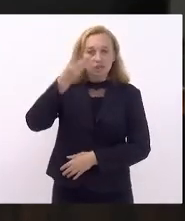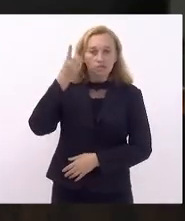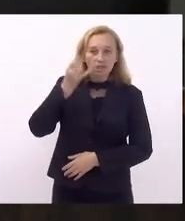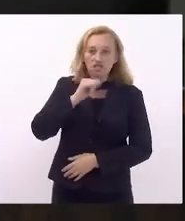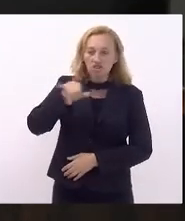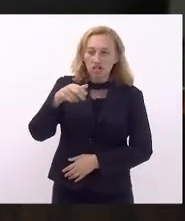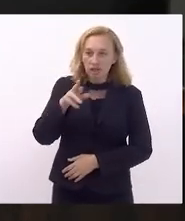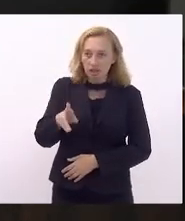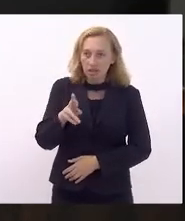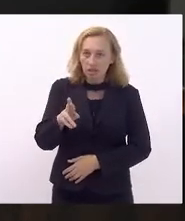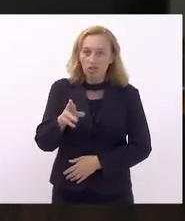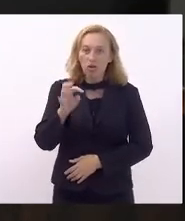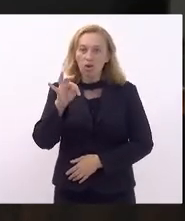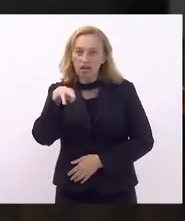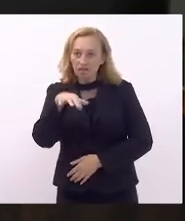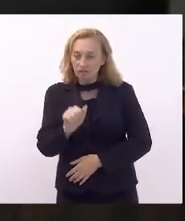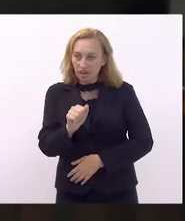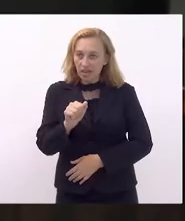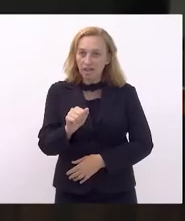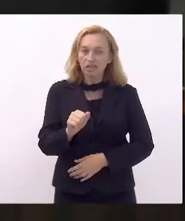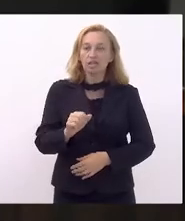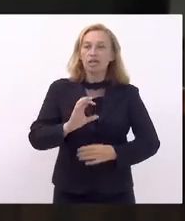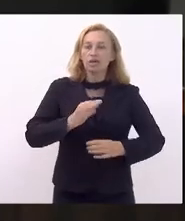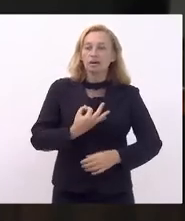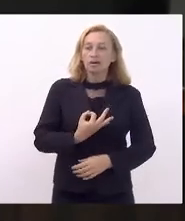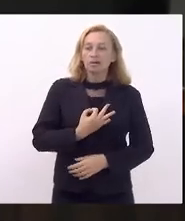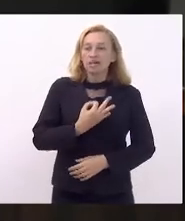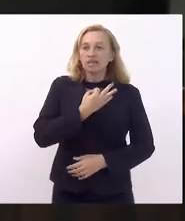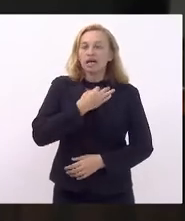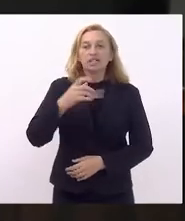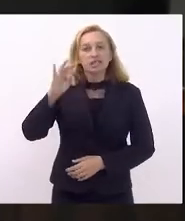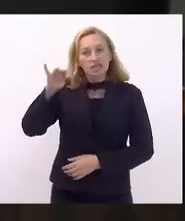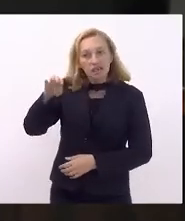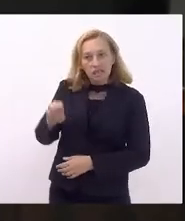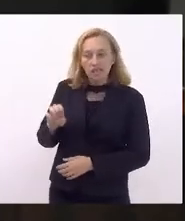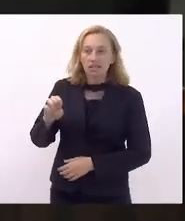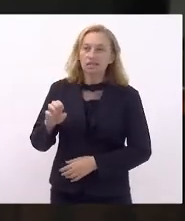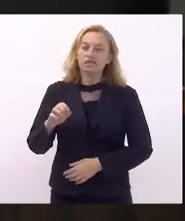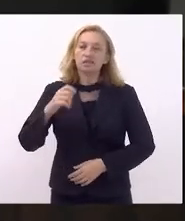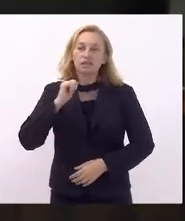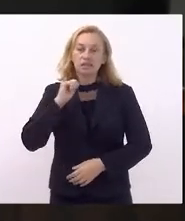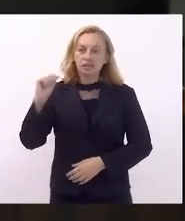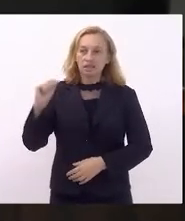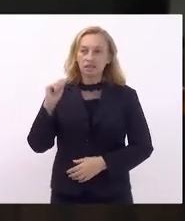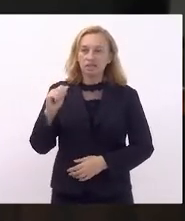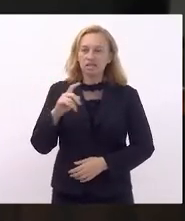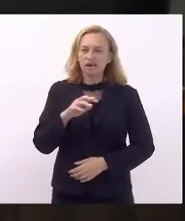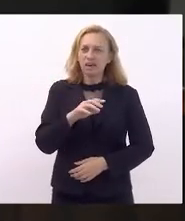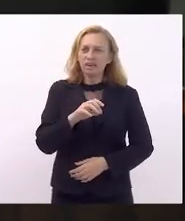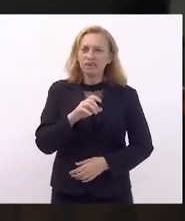Jari Oliveira, que concede medalha tiradente a Oswaldir Geraldo de Naida.